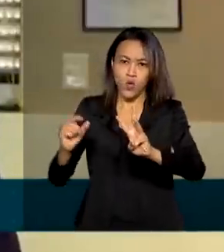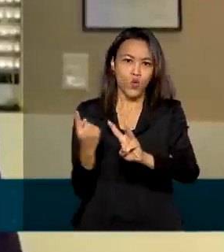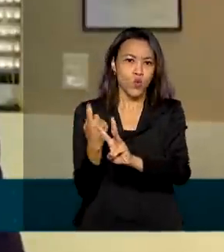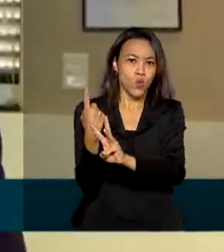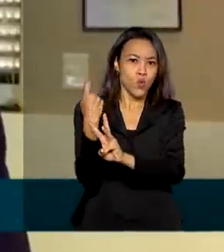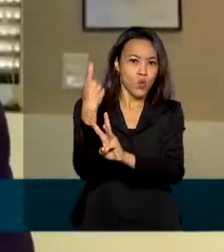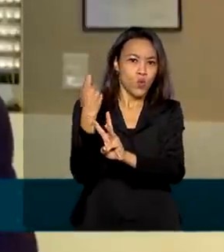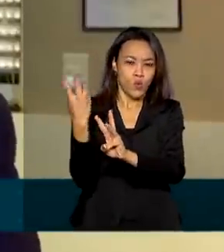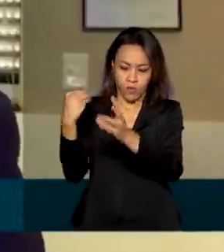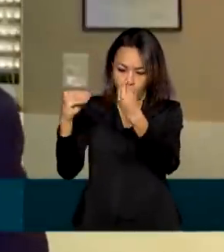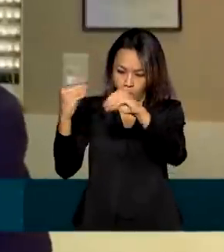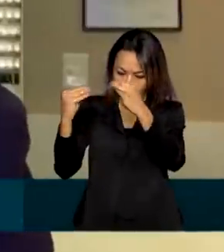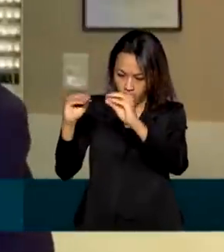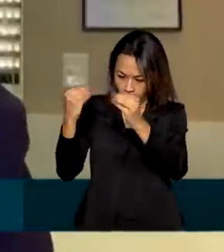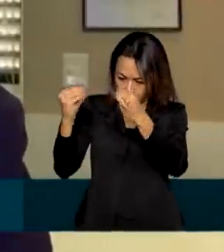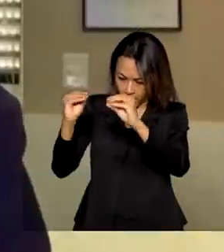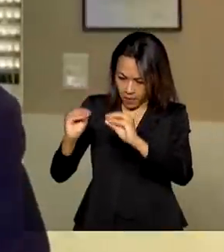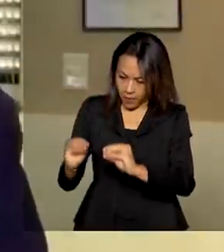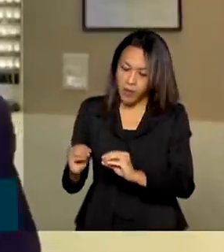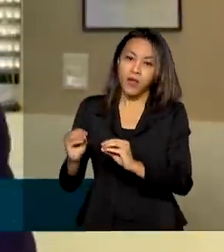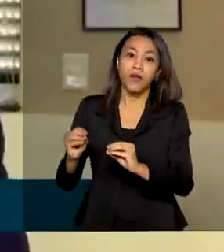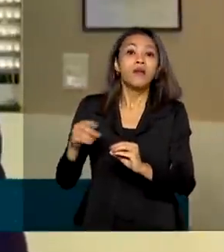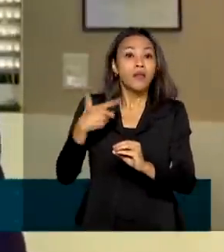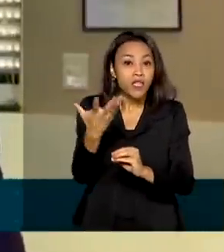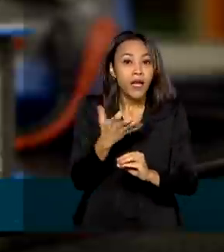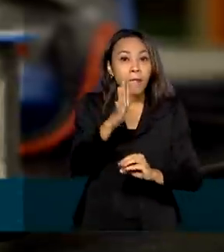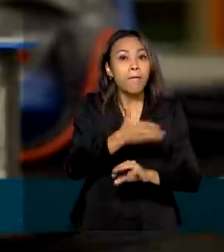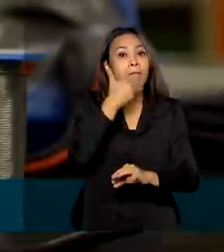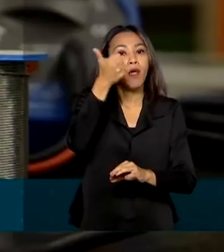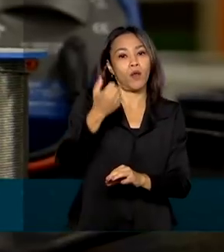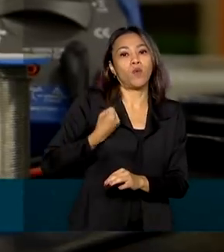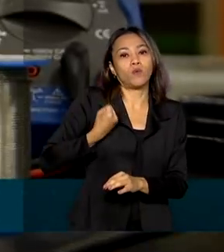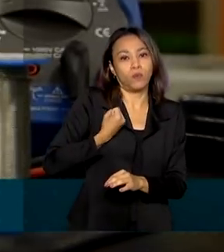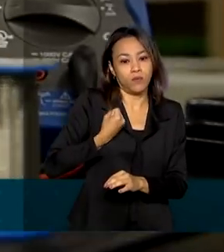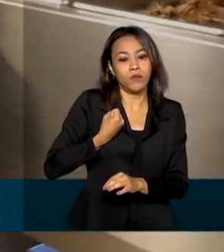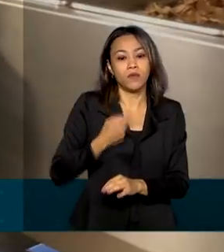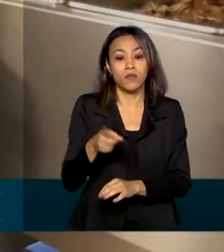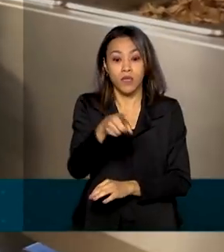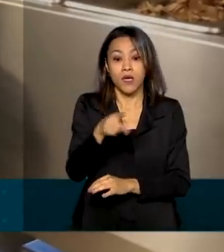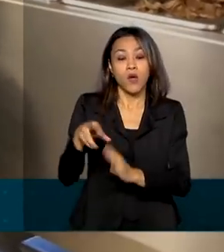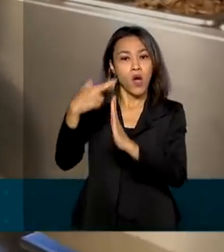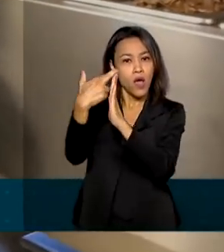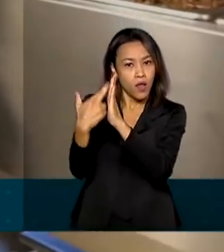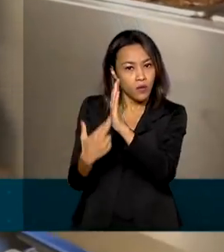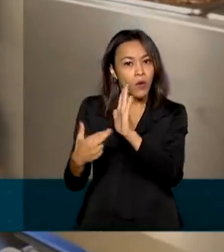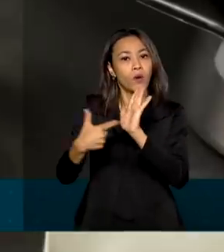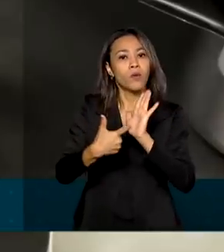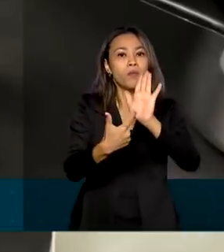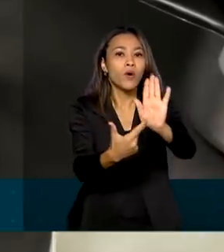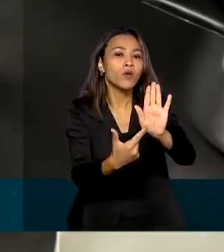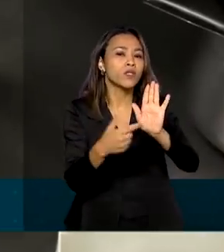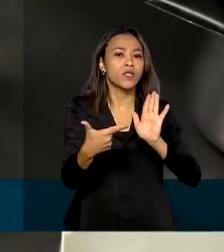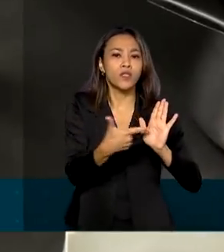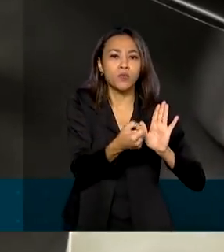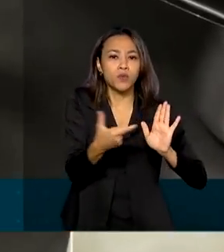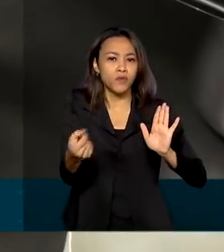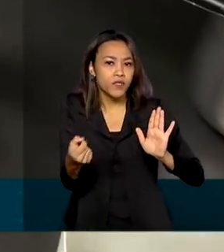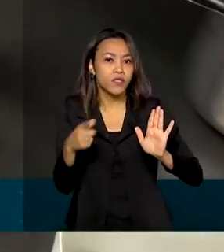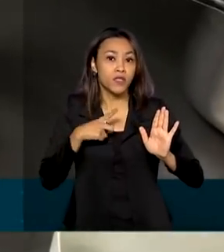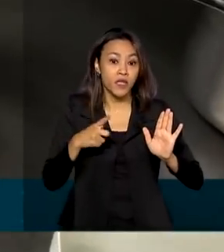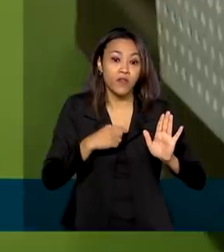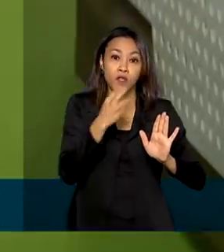melhorar ainda mais esses números em 2021. O boletim mostra ainda que 2020 teve cerca de 2